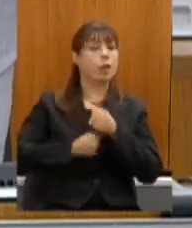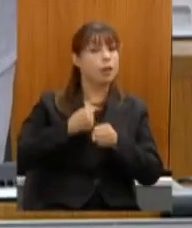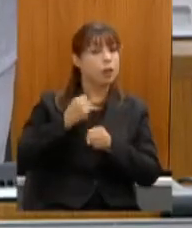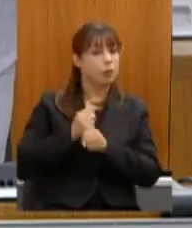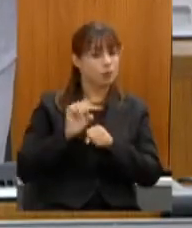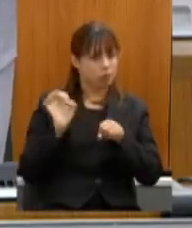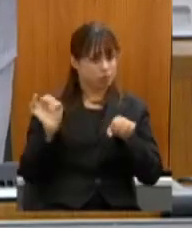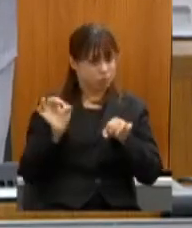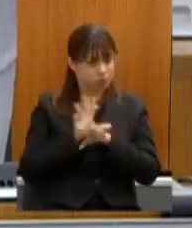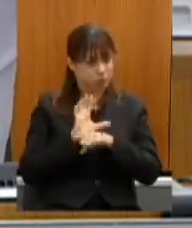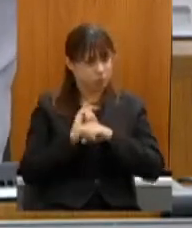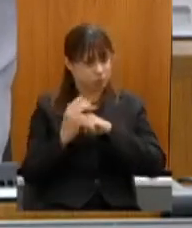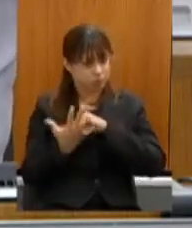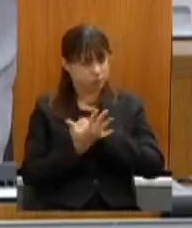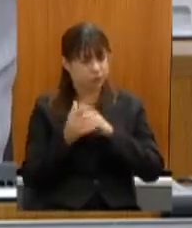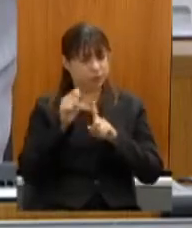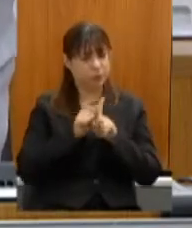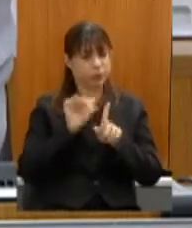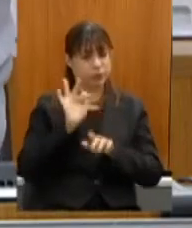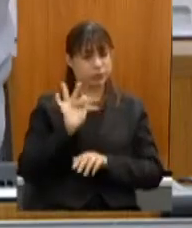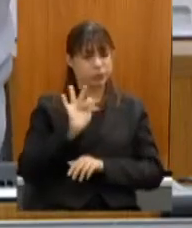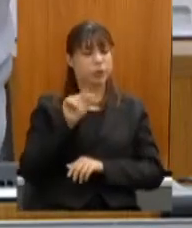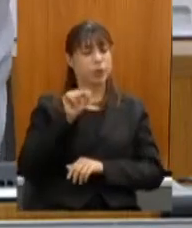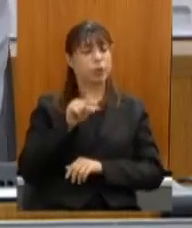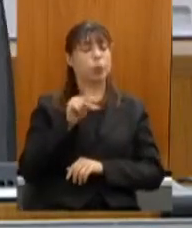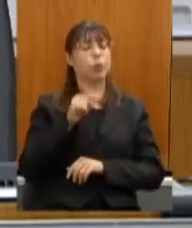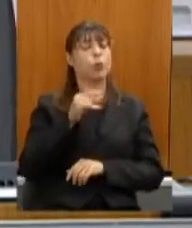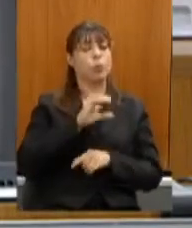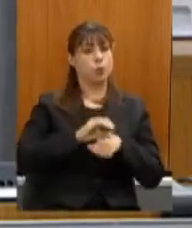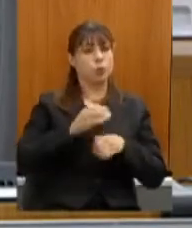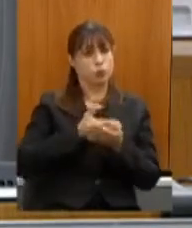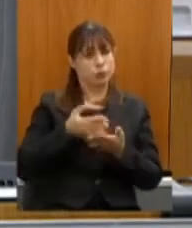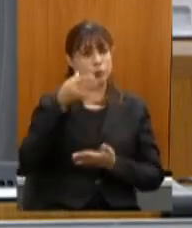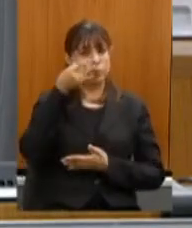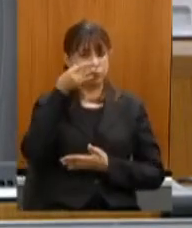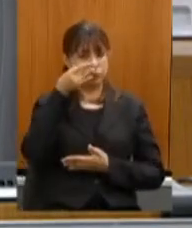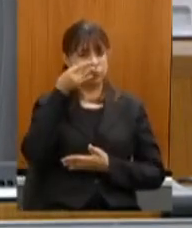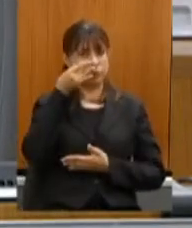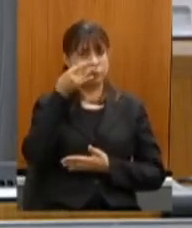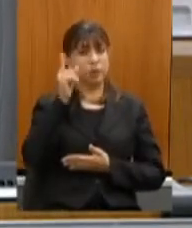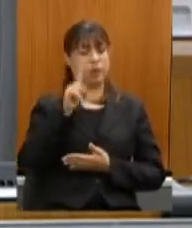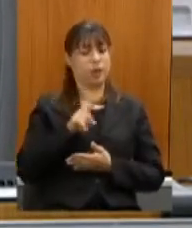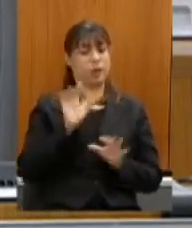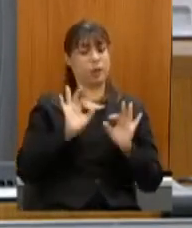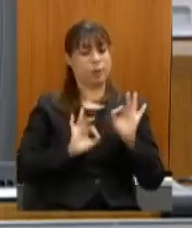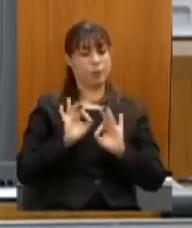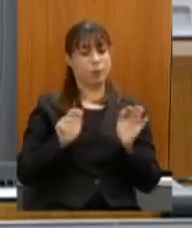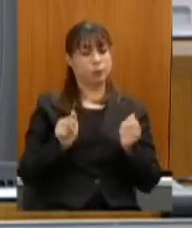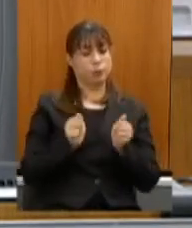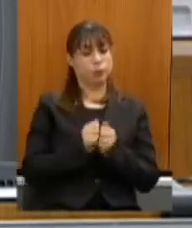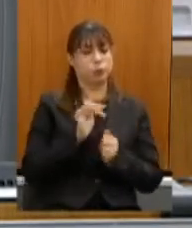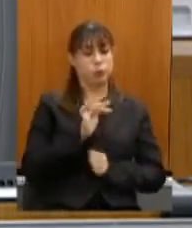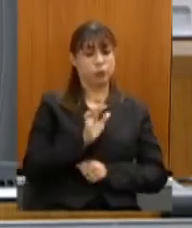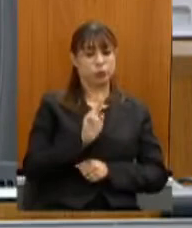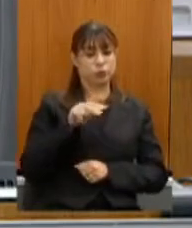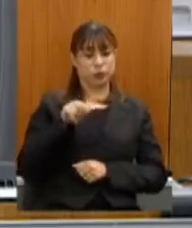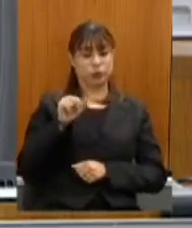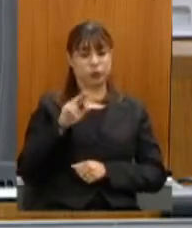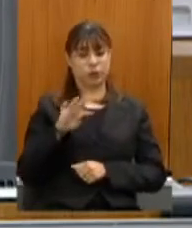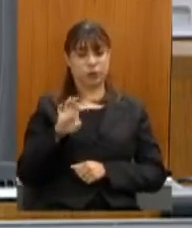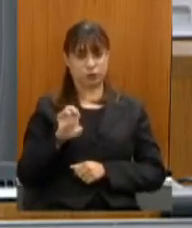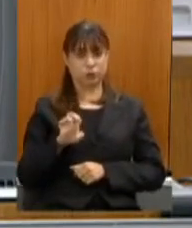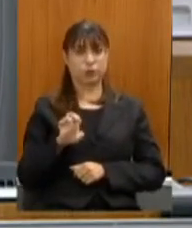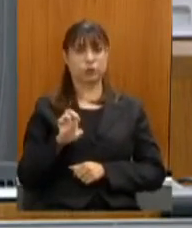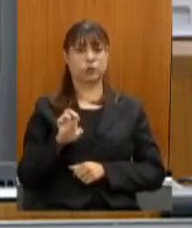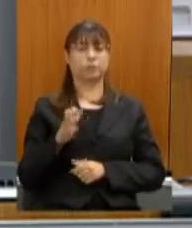pandemia no mês de fevereiro esses cursos serão presenciais é um programa com a Funarte até quando eu passei lá eu que deixei